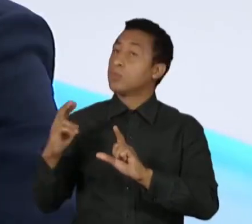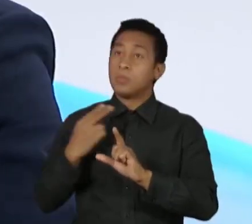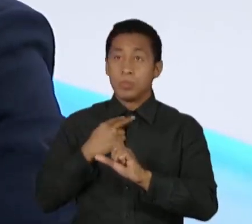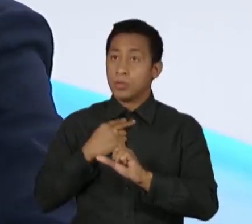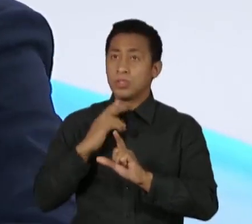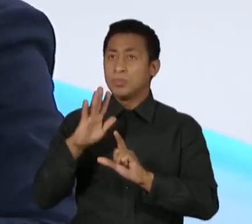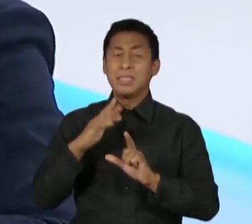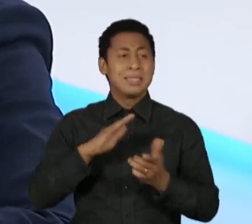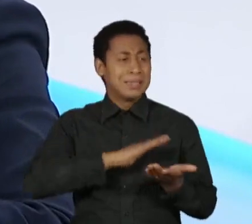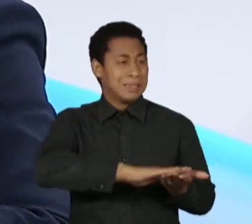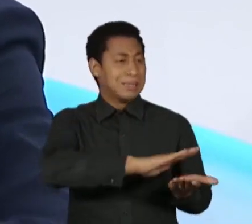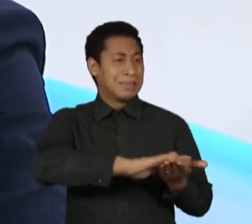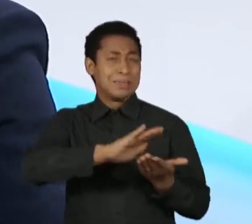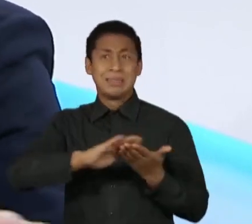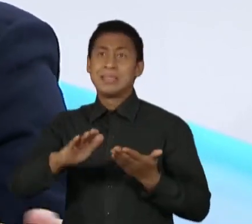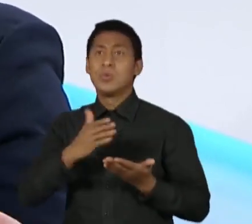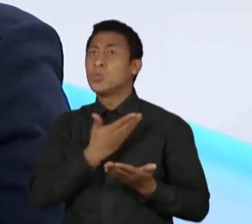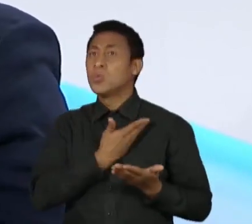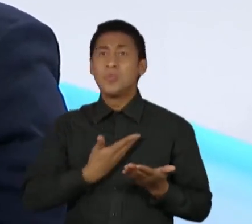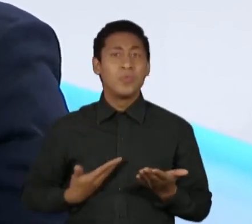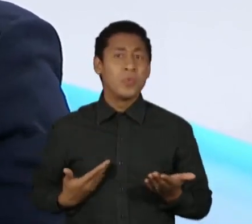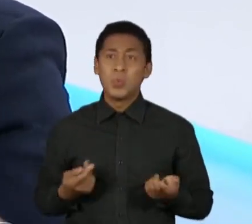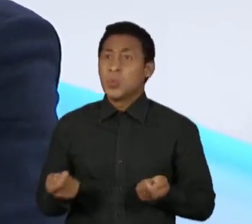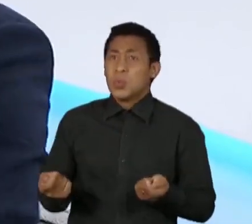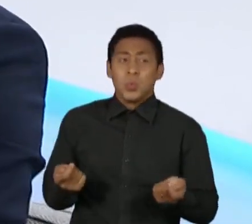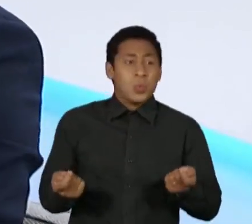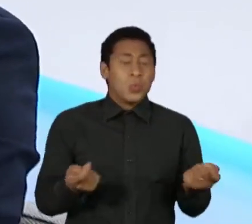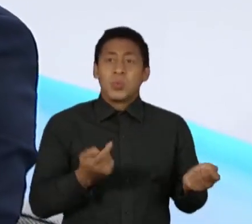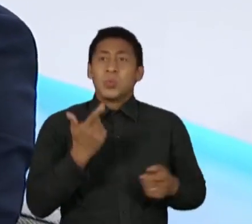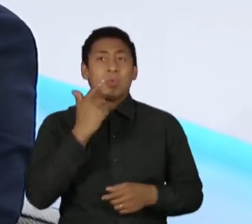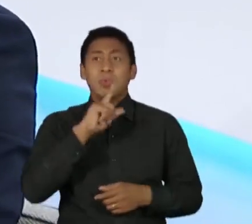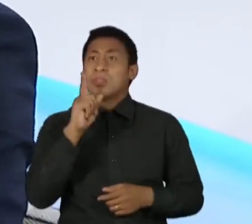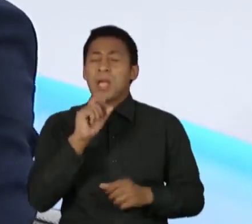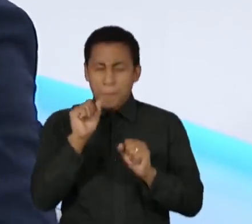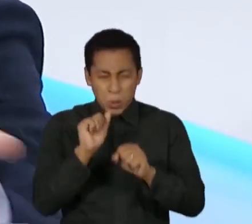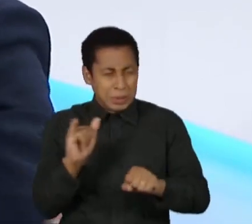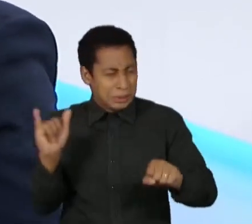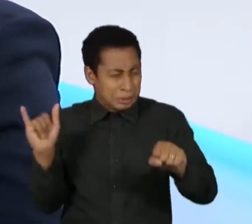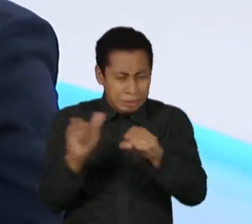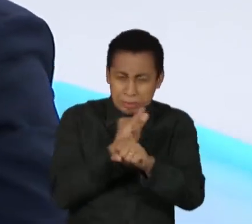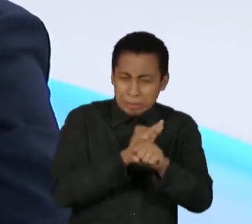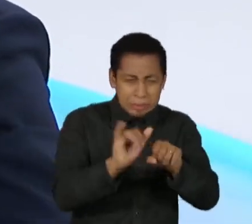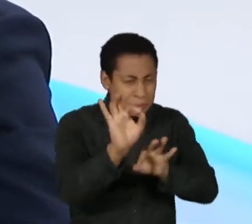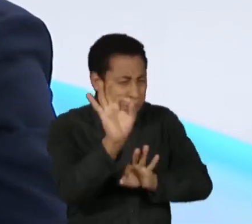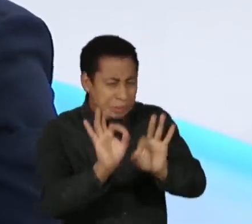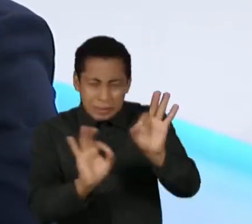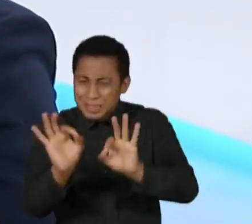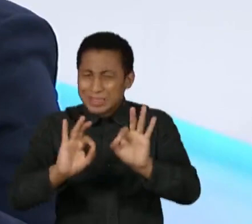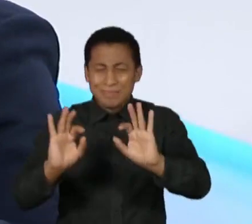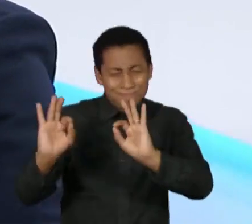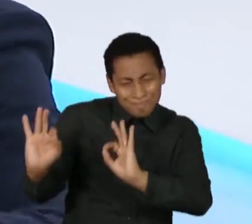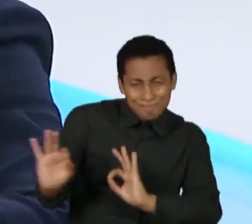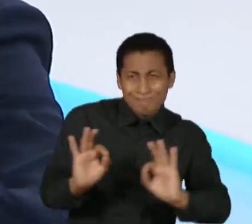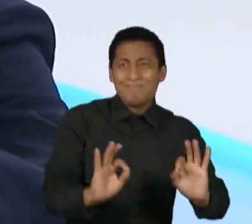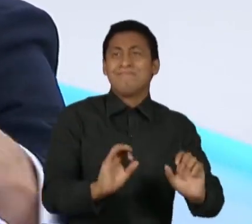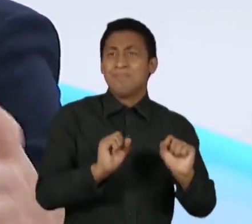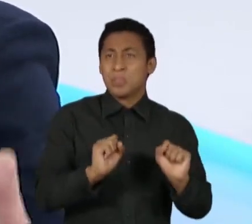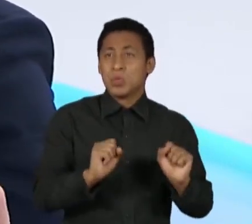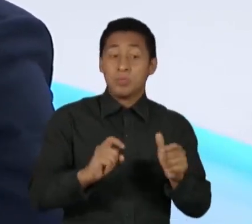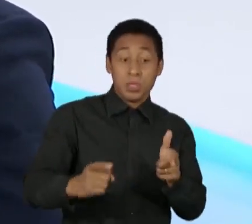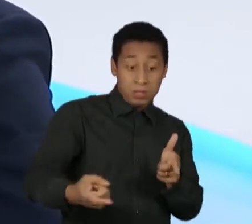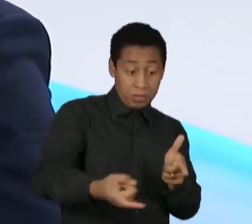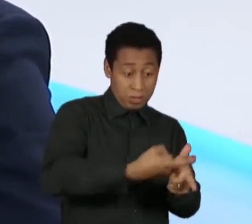controla. O governo podia fazer a gestão mais eficiente do mundo, porque ele não controla precatório. Precatório é decidido pelo Poder Judiciário. O que nós